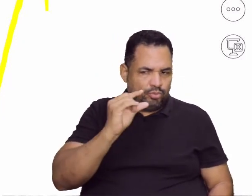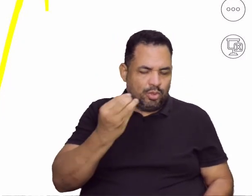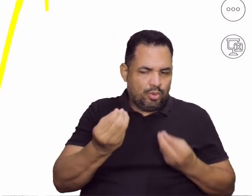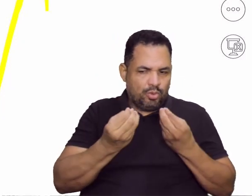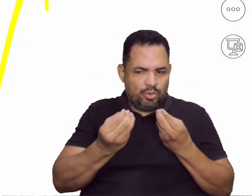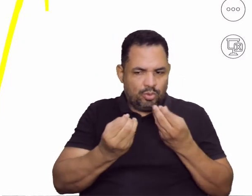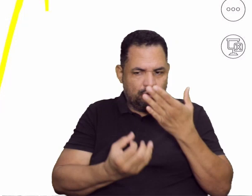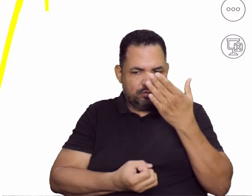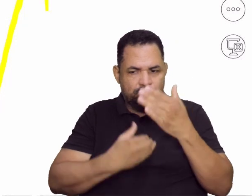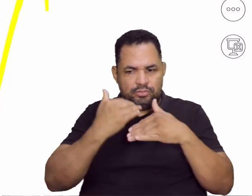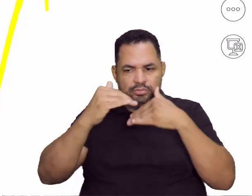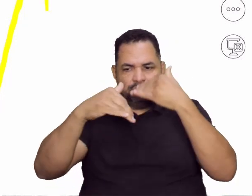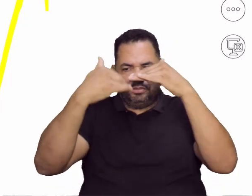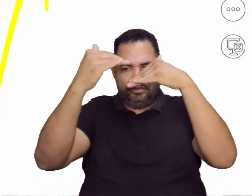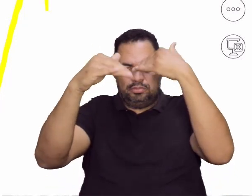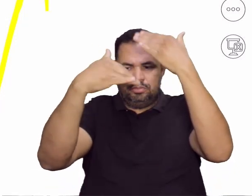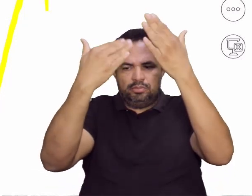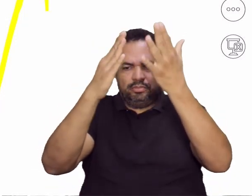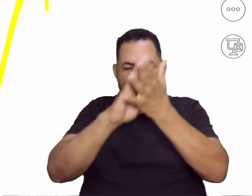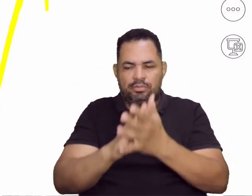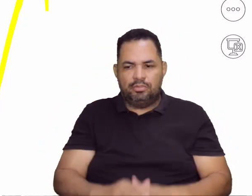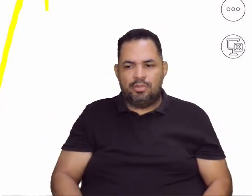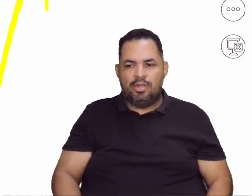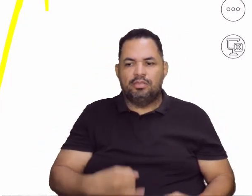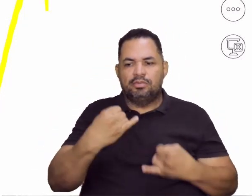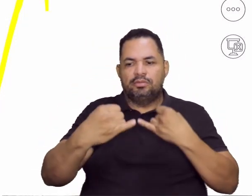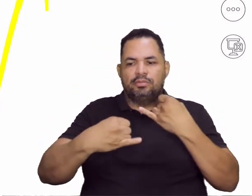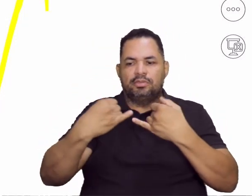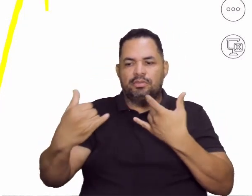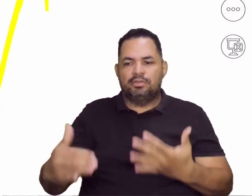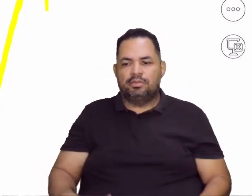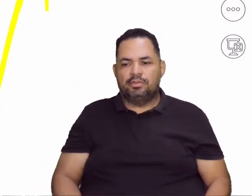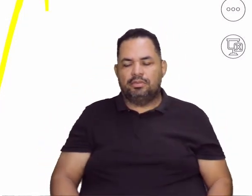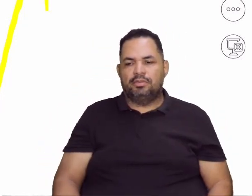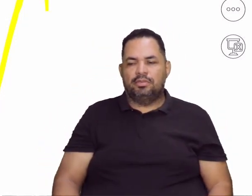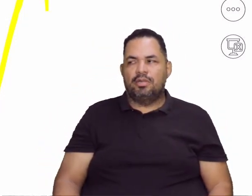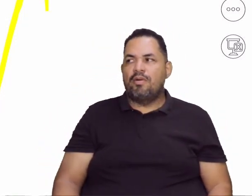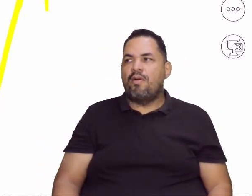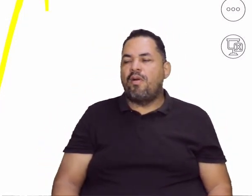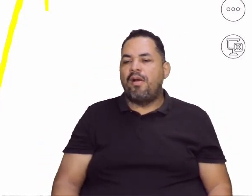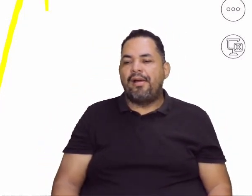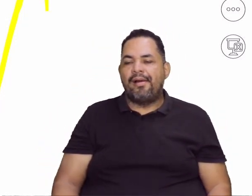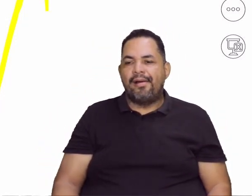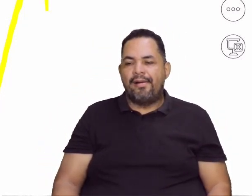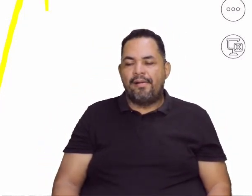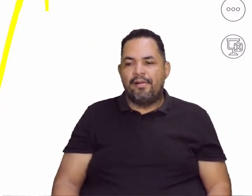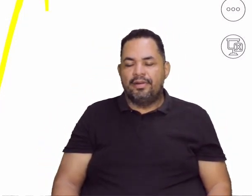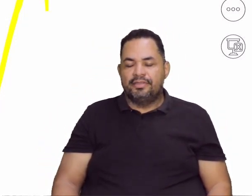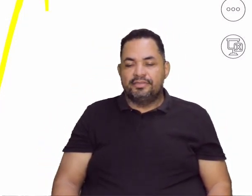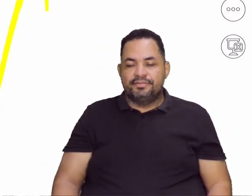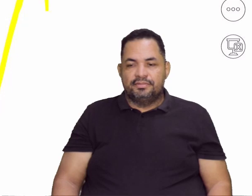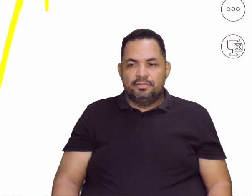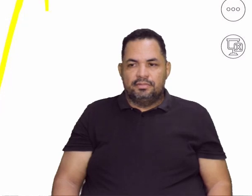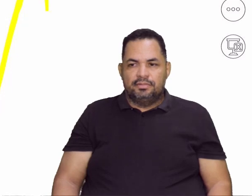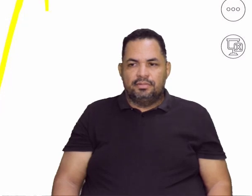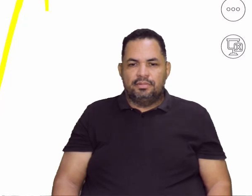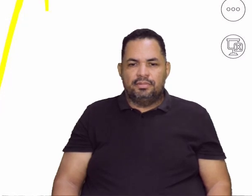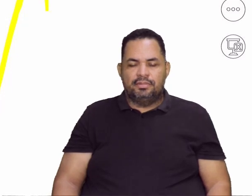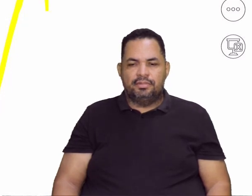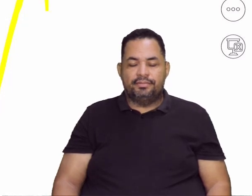como que evoluiu aí esses jogos. Tudo bem, caríssimo estudante? Maravilha. Aí,